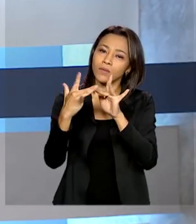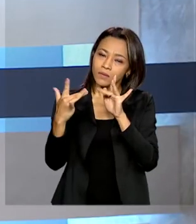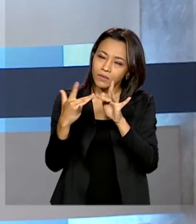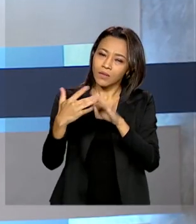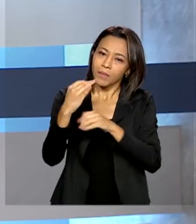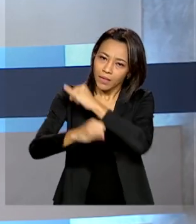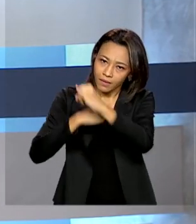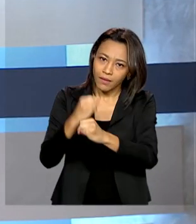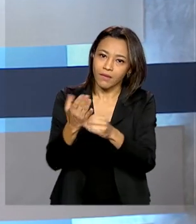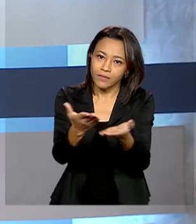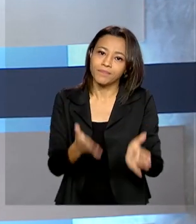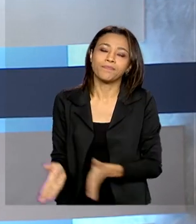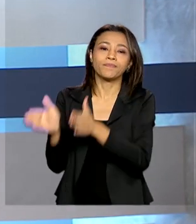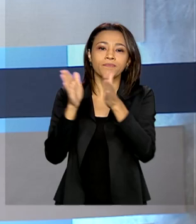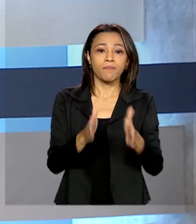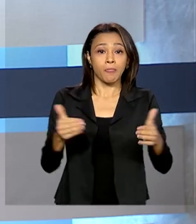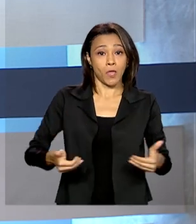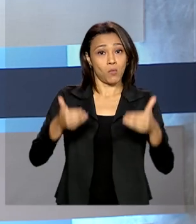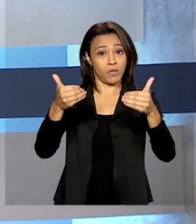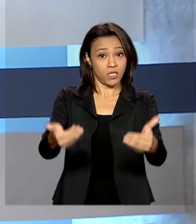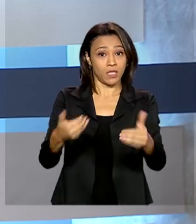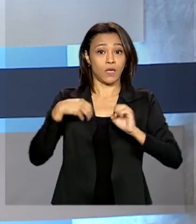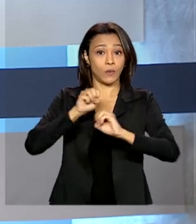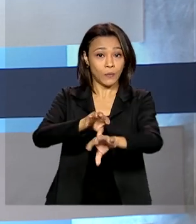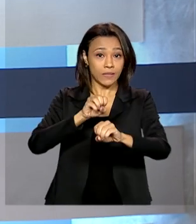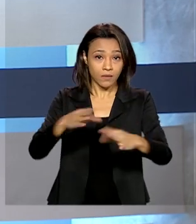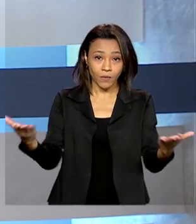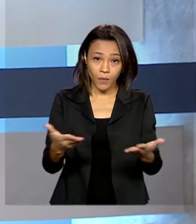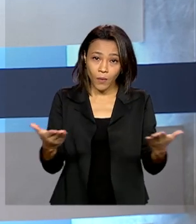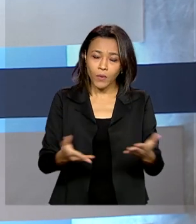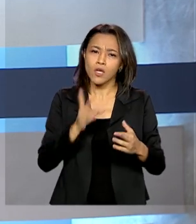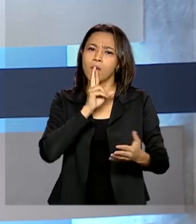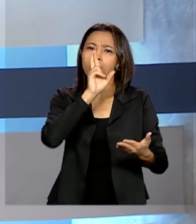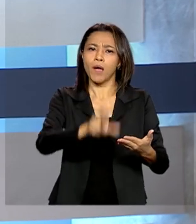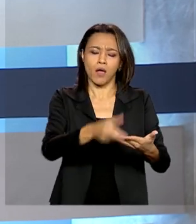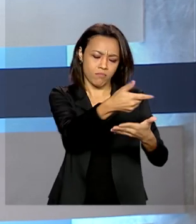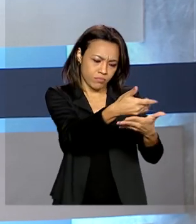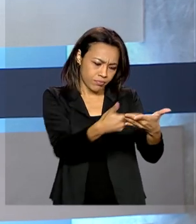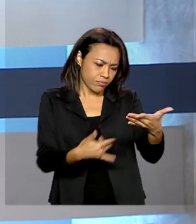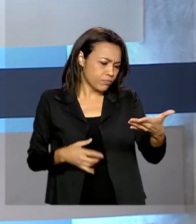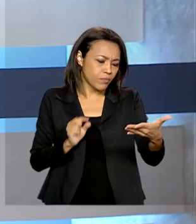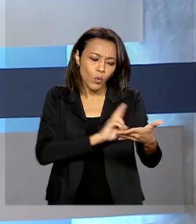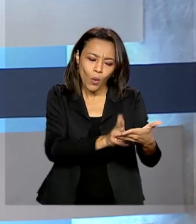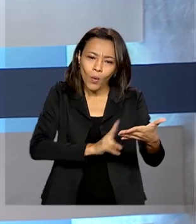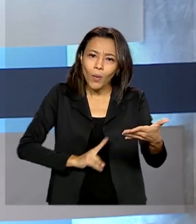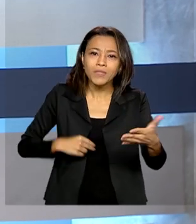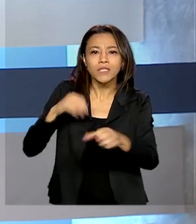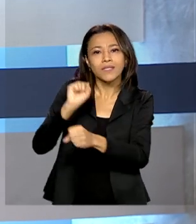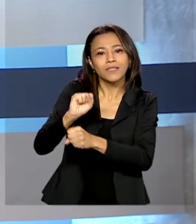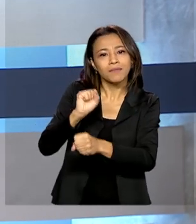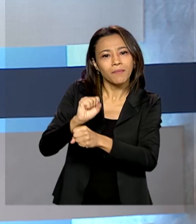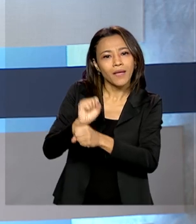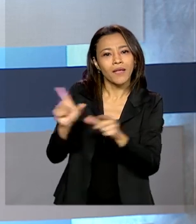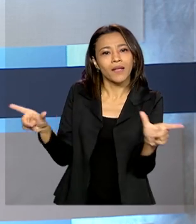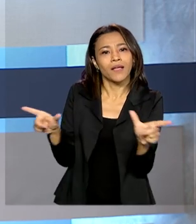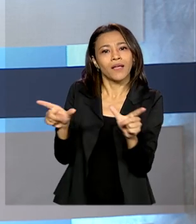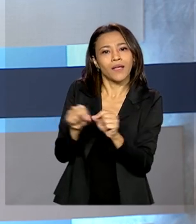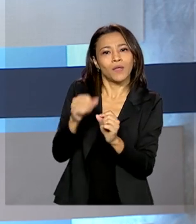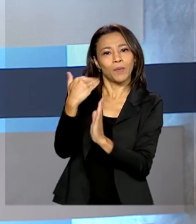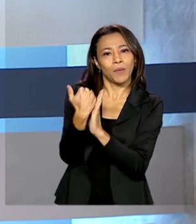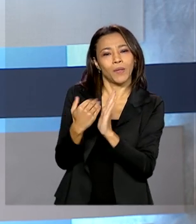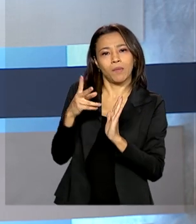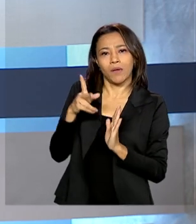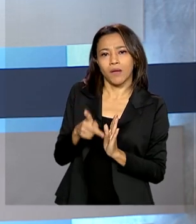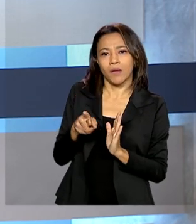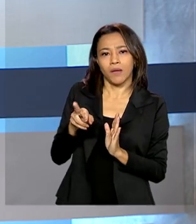você. E olha, o Ministério da Educação divulga hoje o resultado da lista de espera do programa Universidade para Todos. O prazo para os estudantes